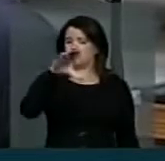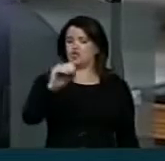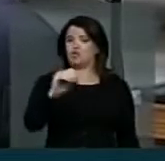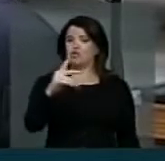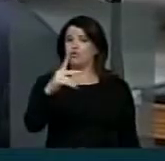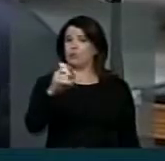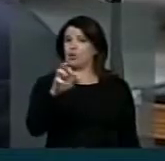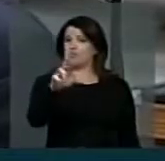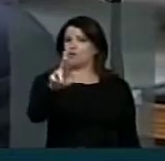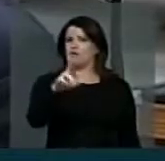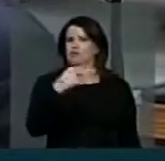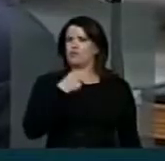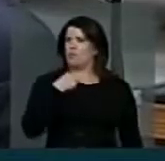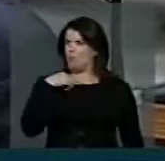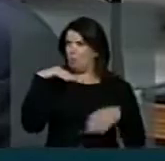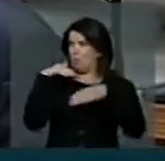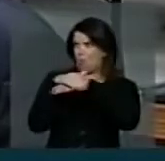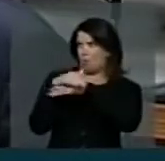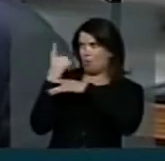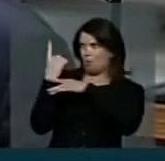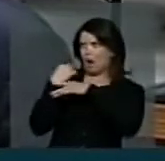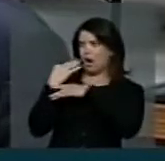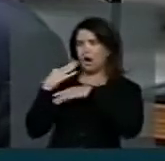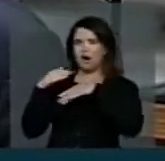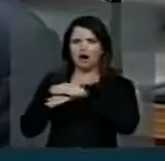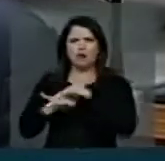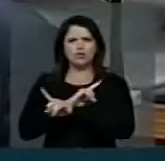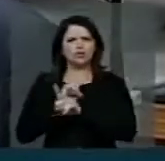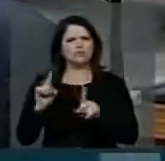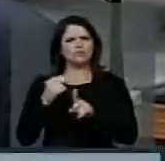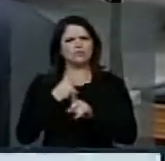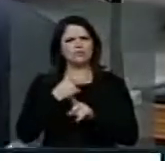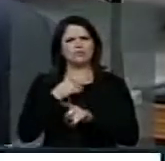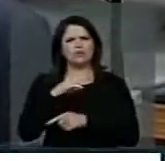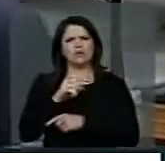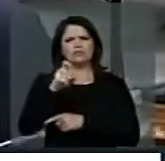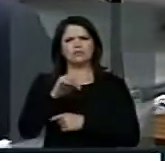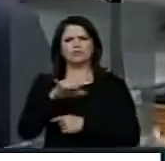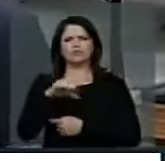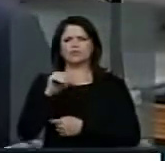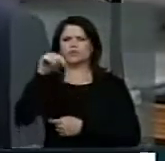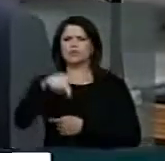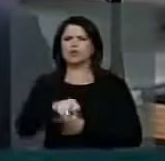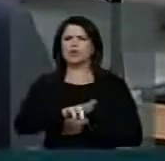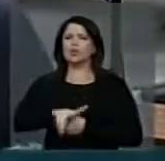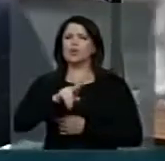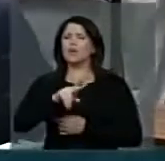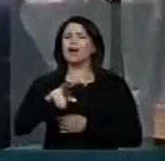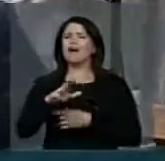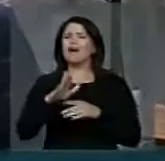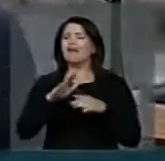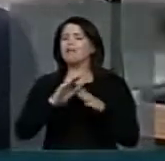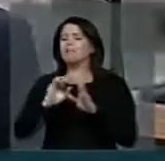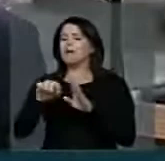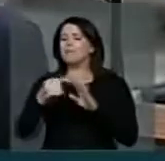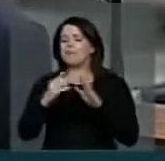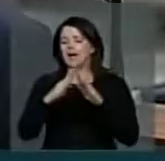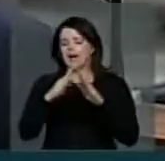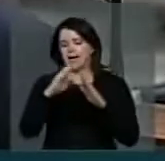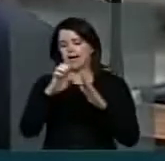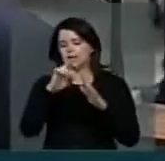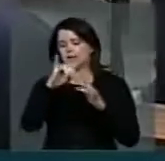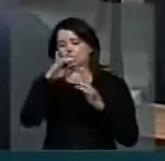que não pode ser subalterno ao poder executivo. Isso aqui não é puxadinho do executivo.